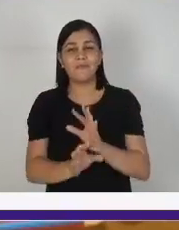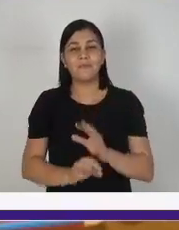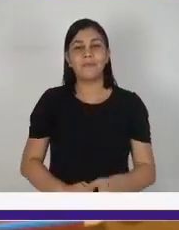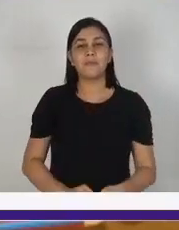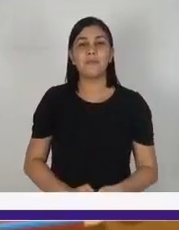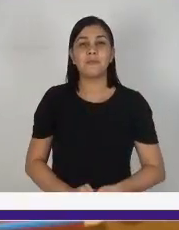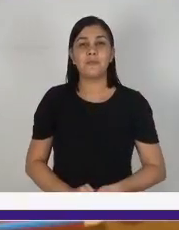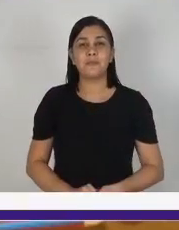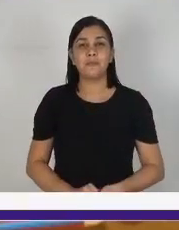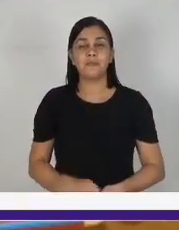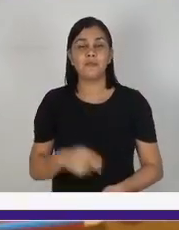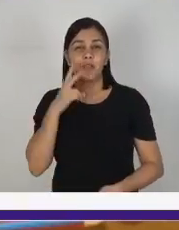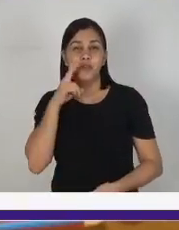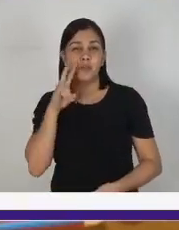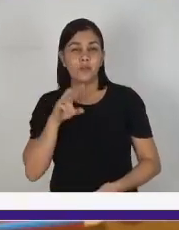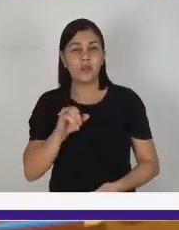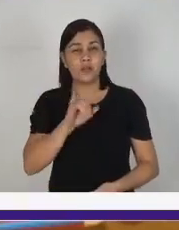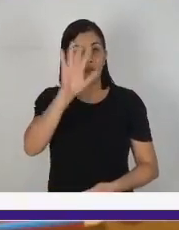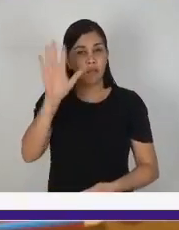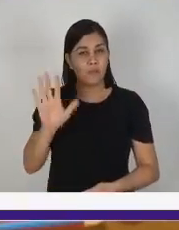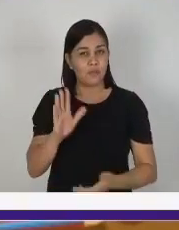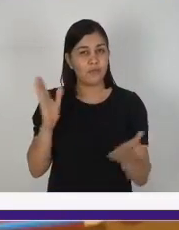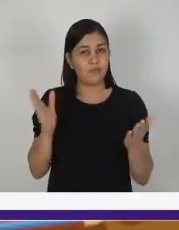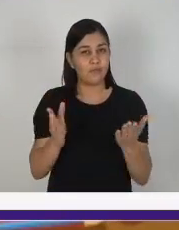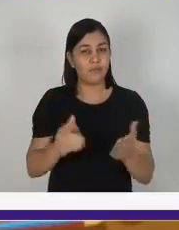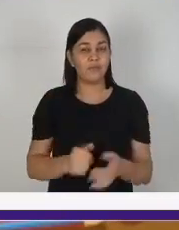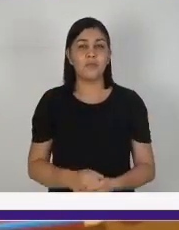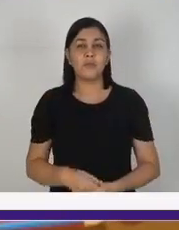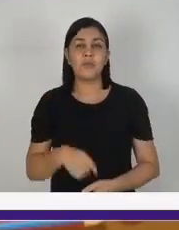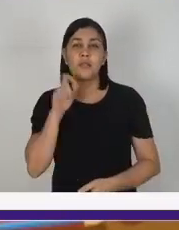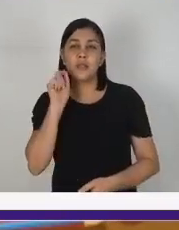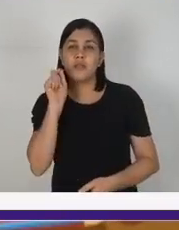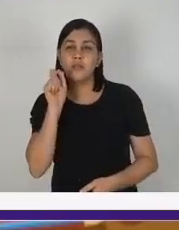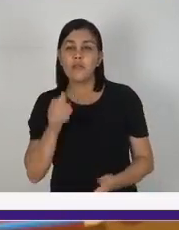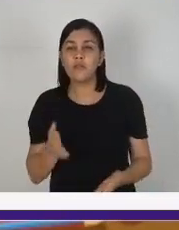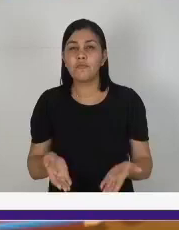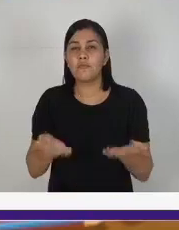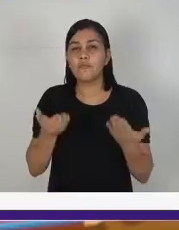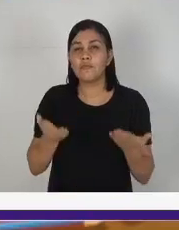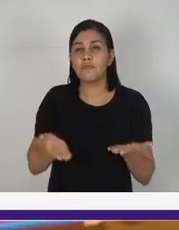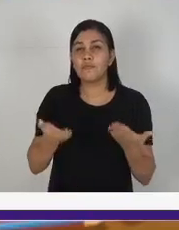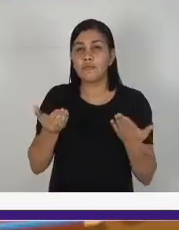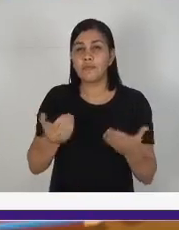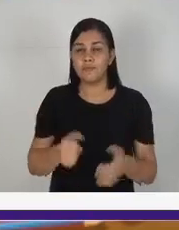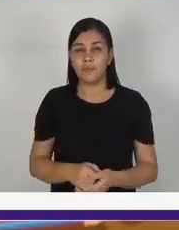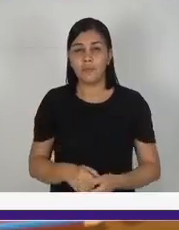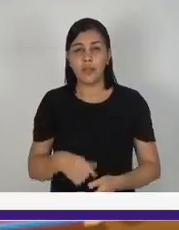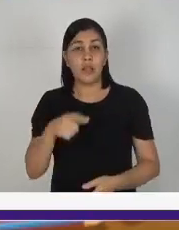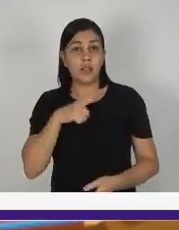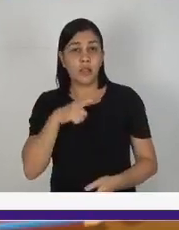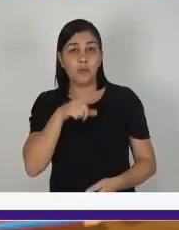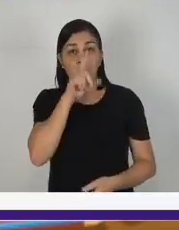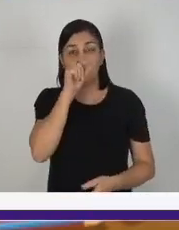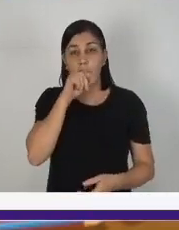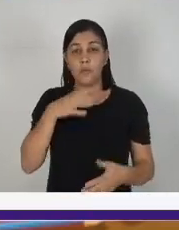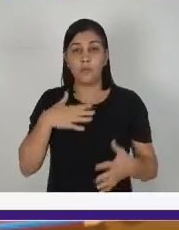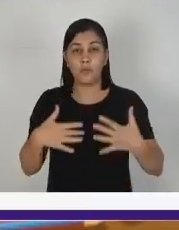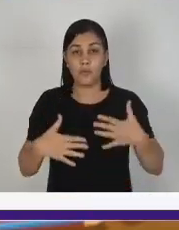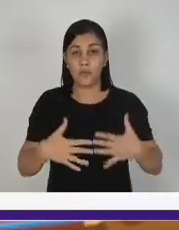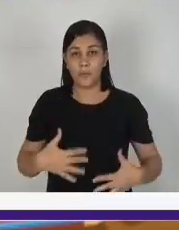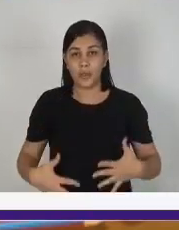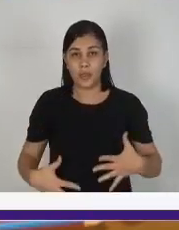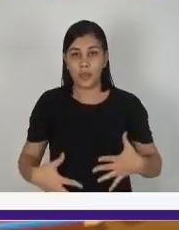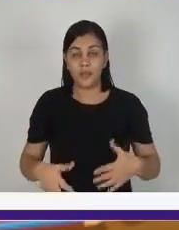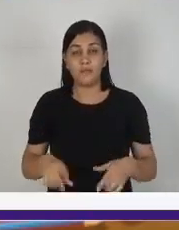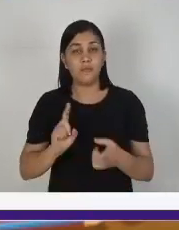Vamos ver nessa imagem agora. Quem é mais leve? Temos aí uma pena e uma televisão.